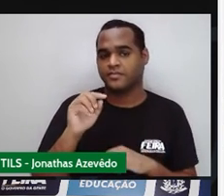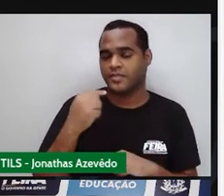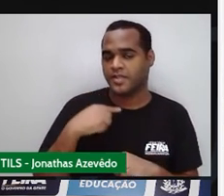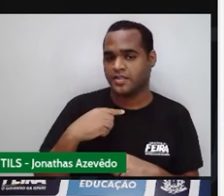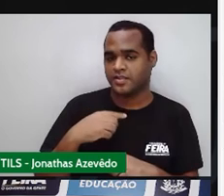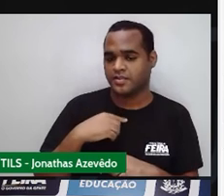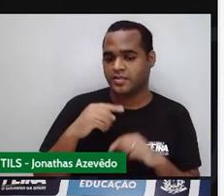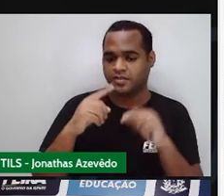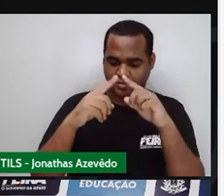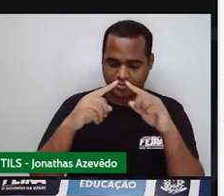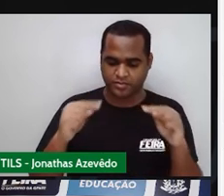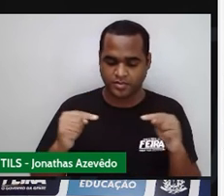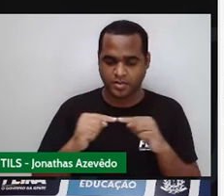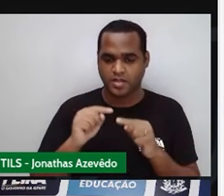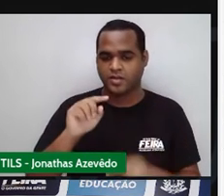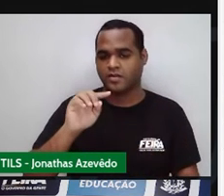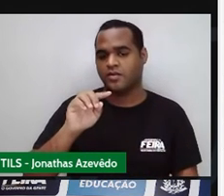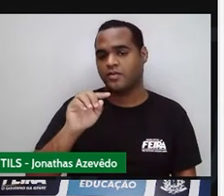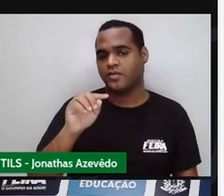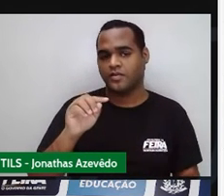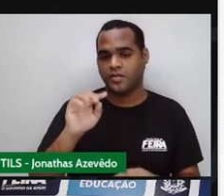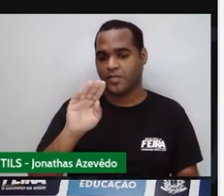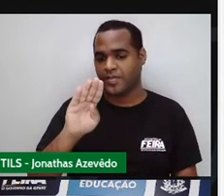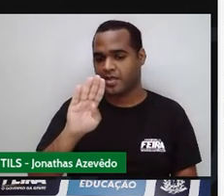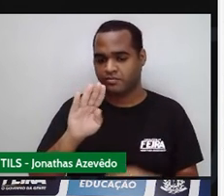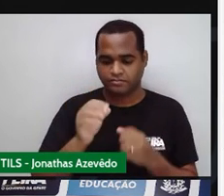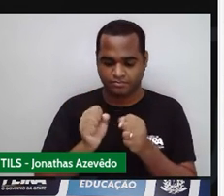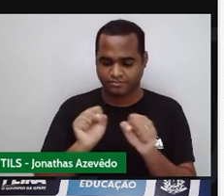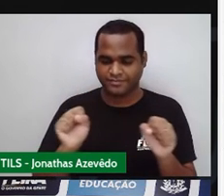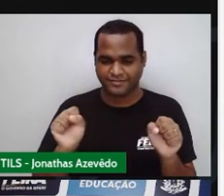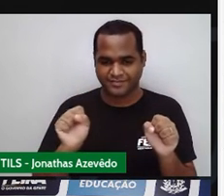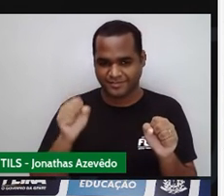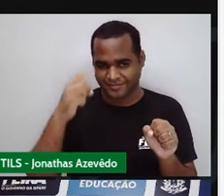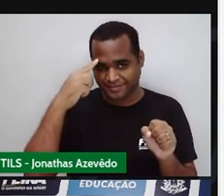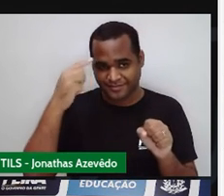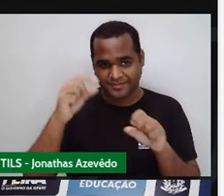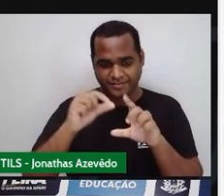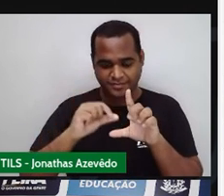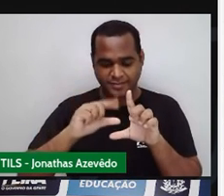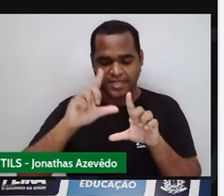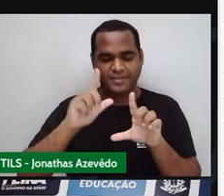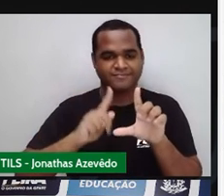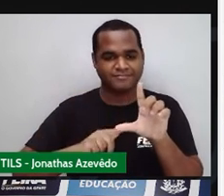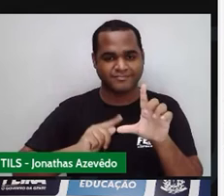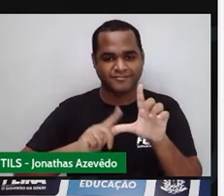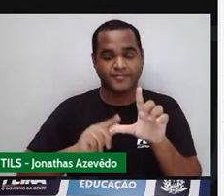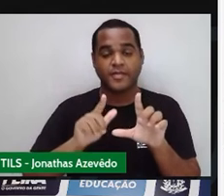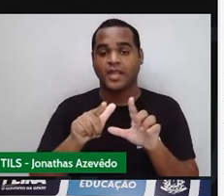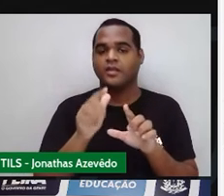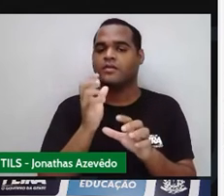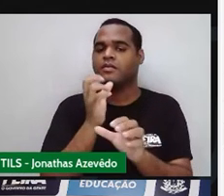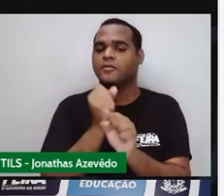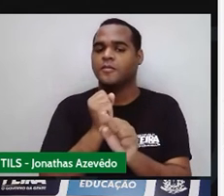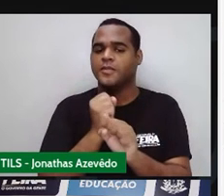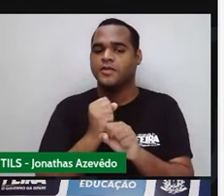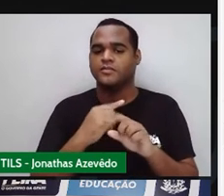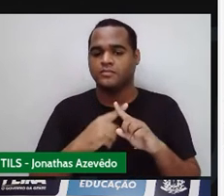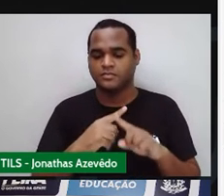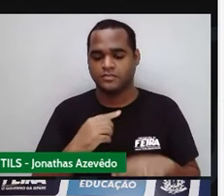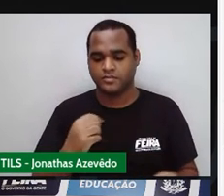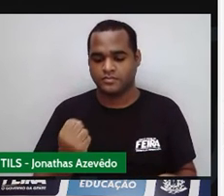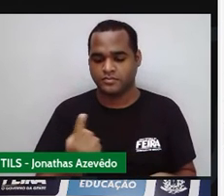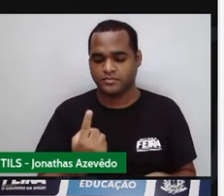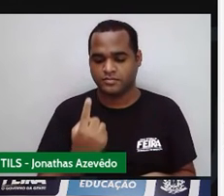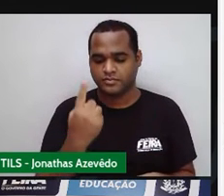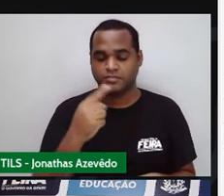é o B maiúsculo. Essa base fica multiplicada pela altura.